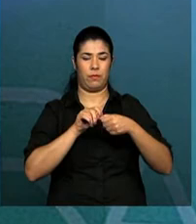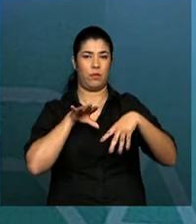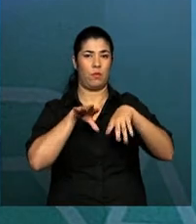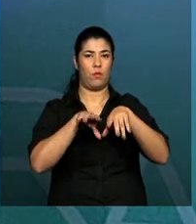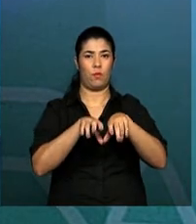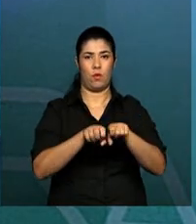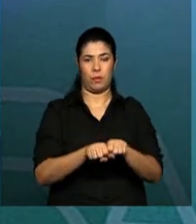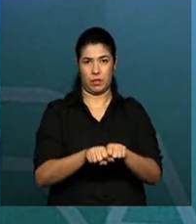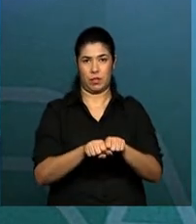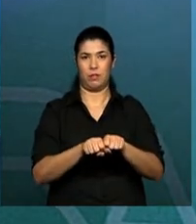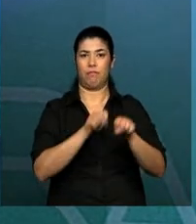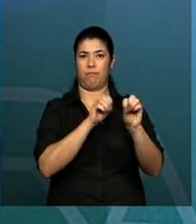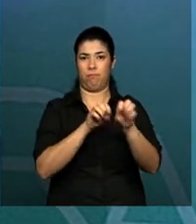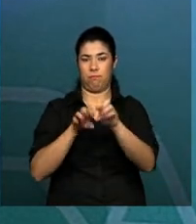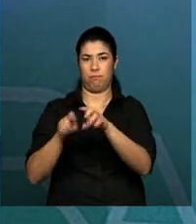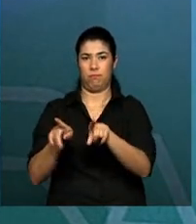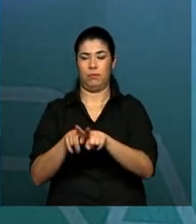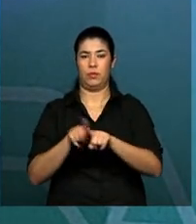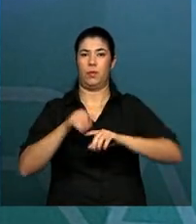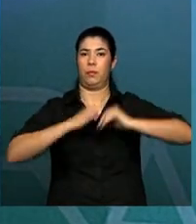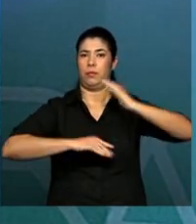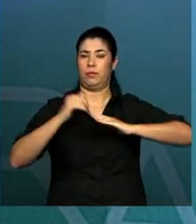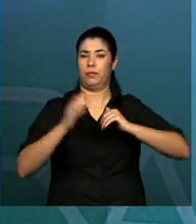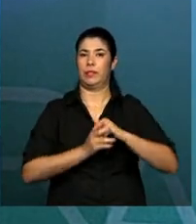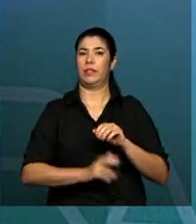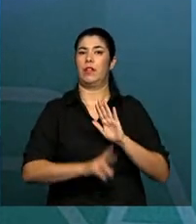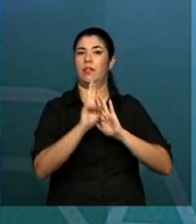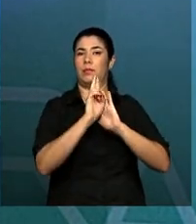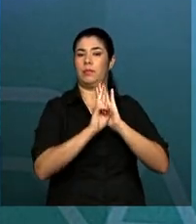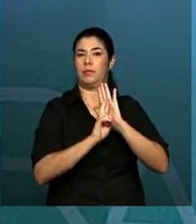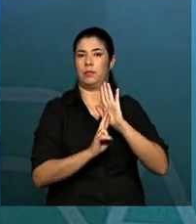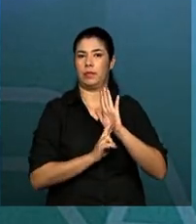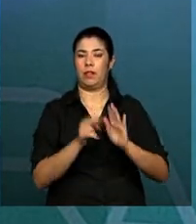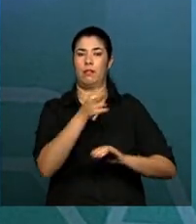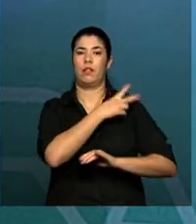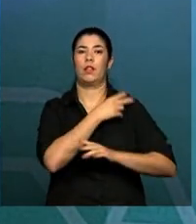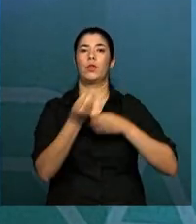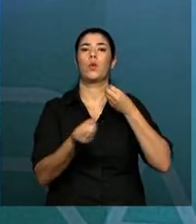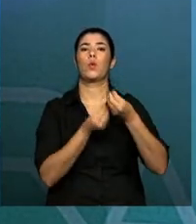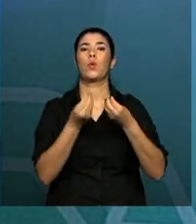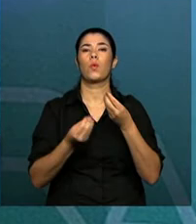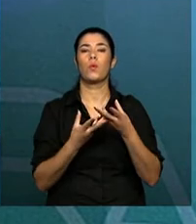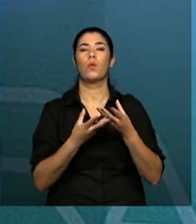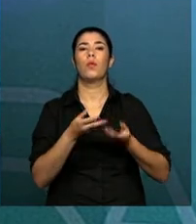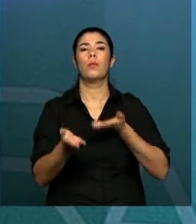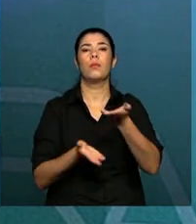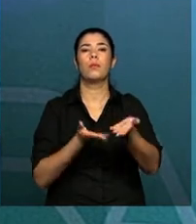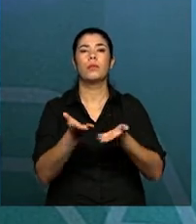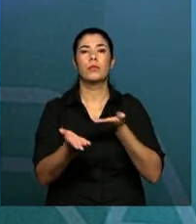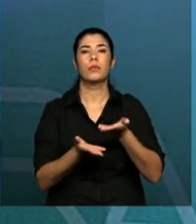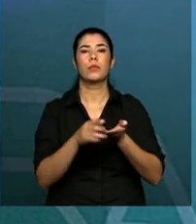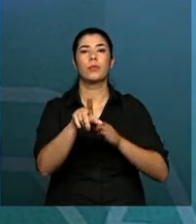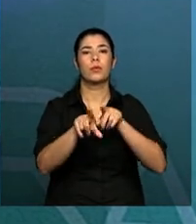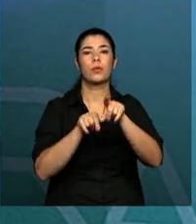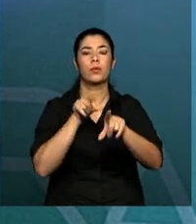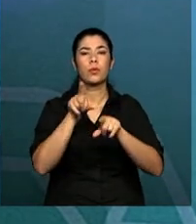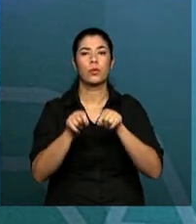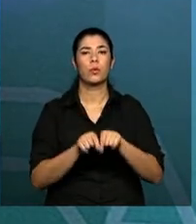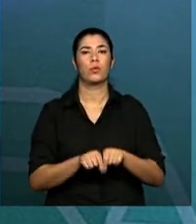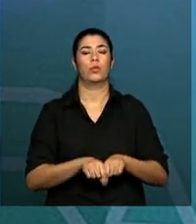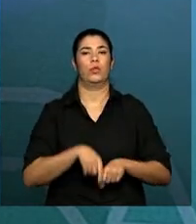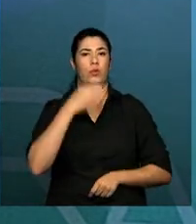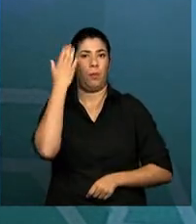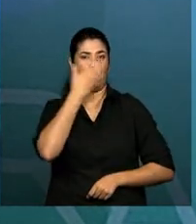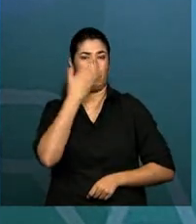dos profissionais, estabelece normas técnicas que disciplinam como deve ser o atendimento, como deve ser a coleta destes